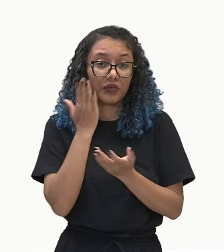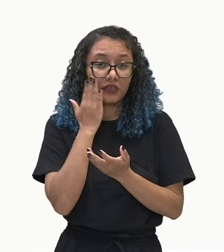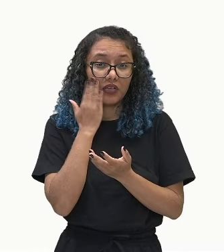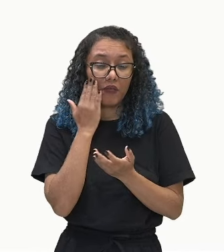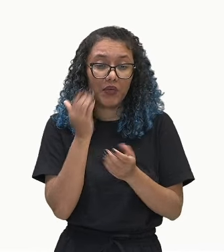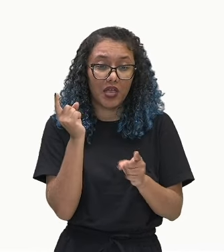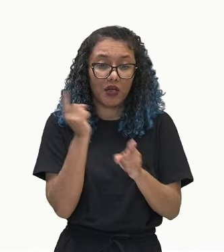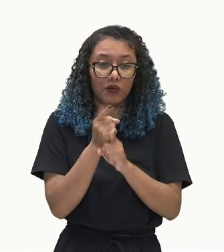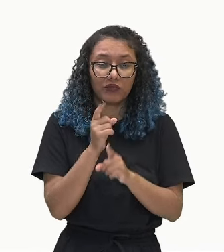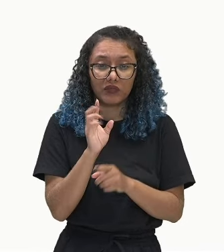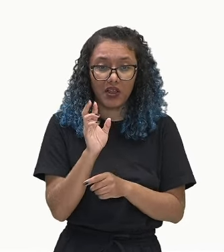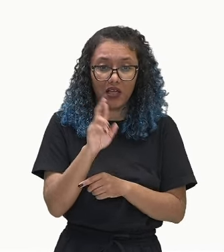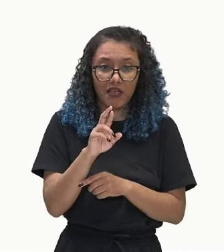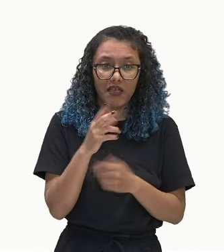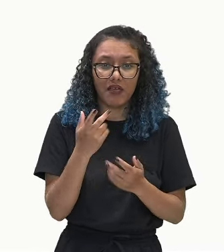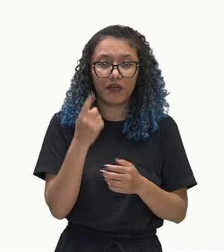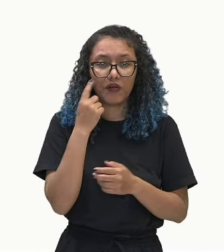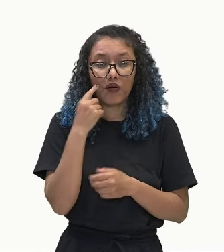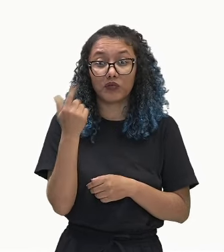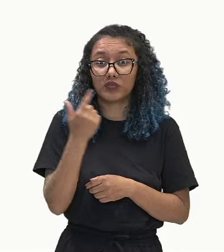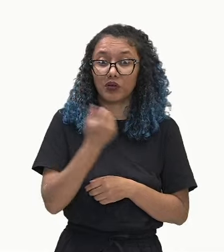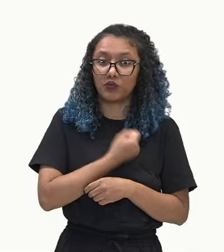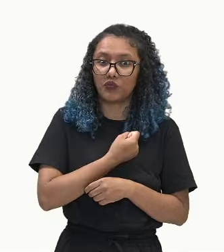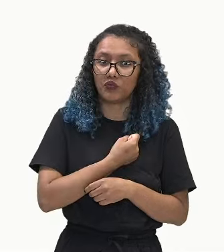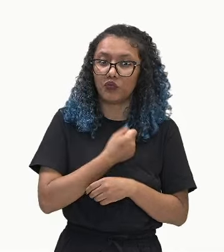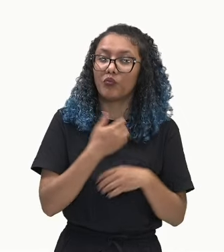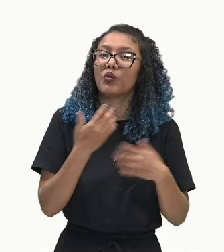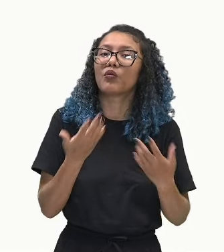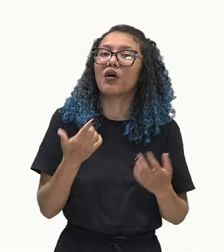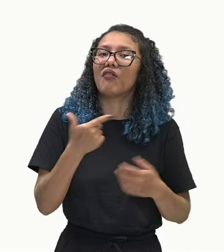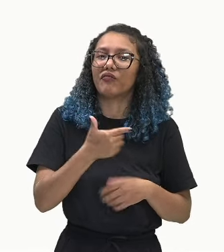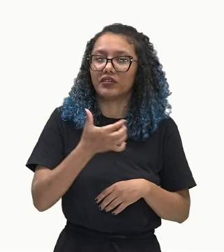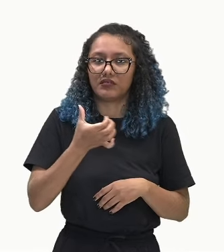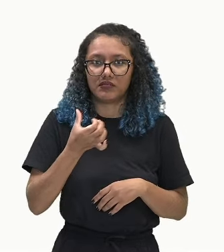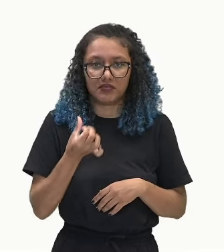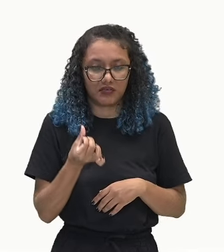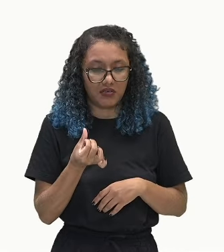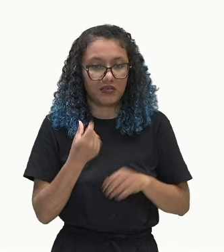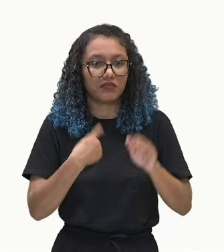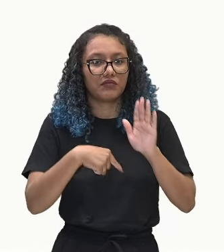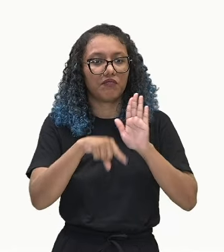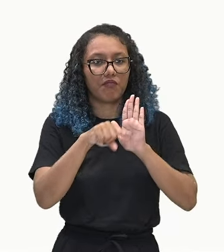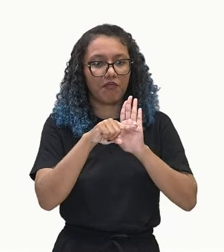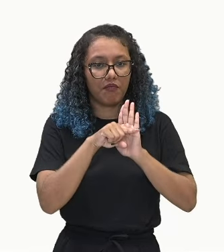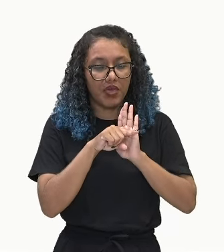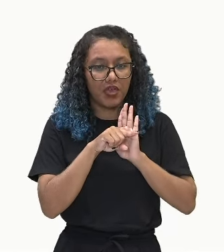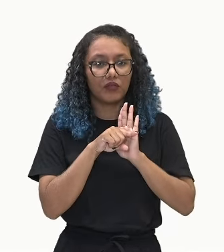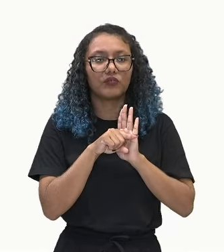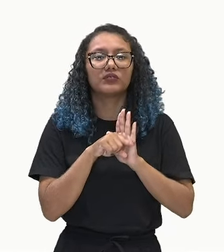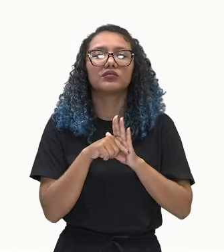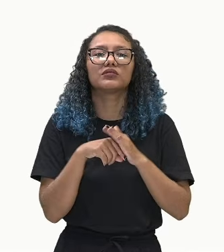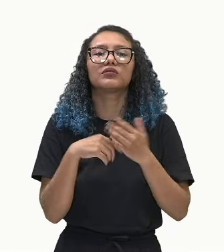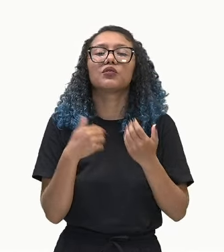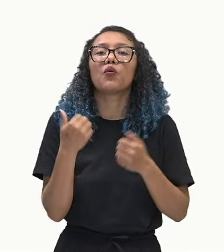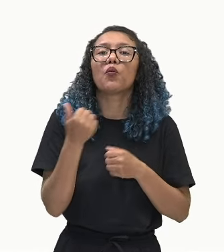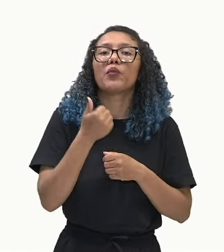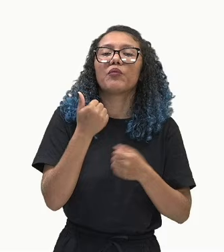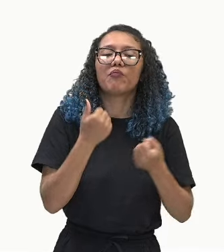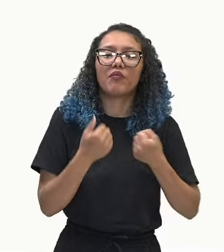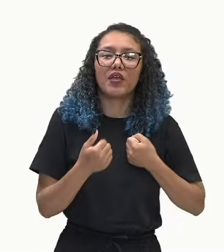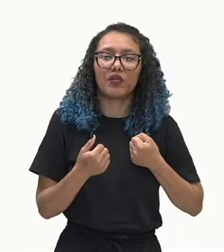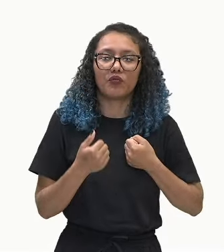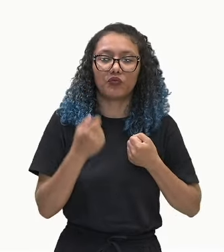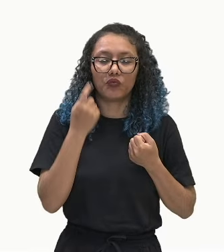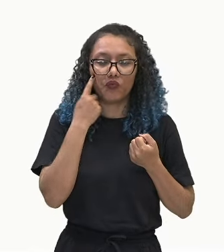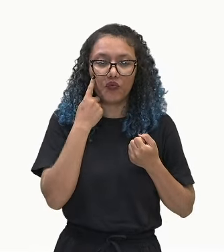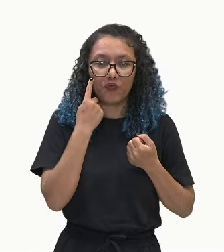geralmente a gente pega o segundo termo, que é 26, e subtrai do primeiro. Vou colocar nesse formato aqui